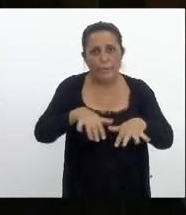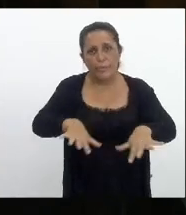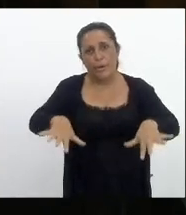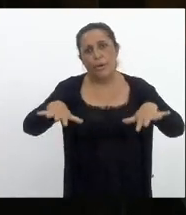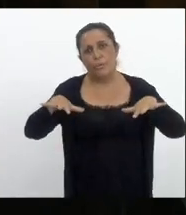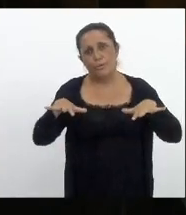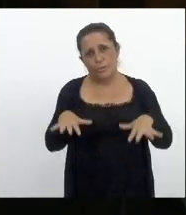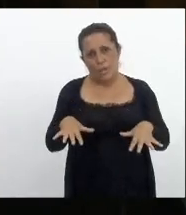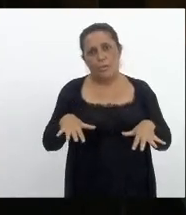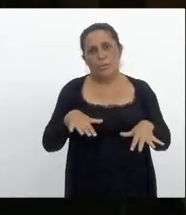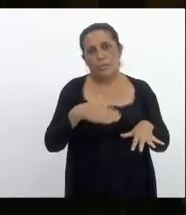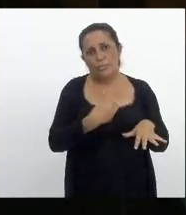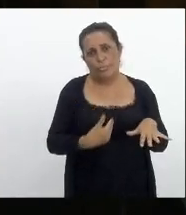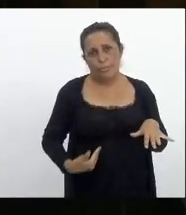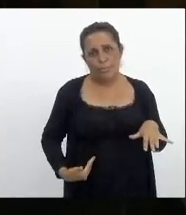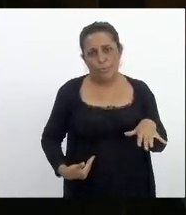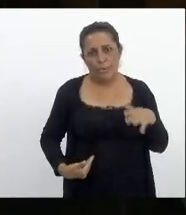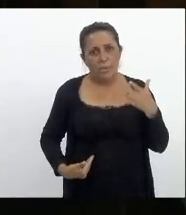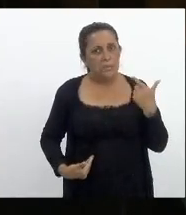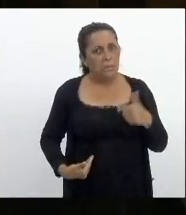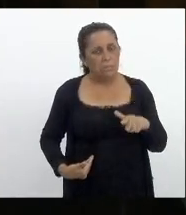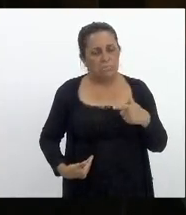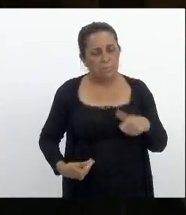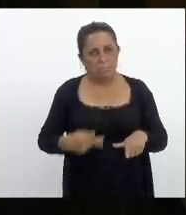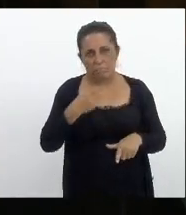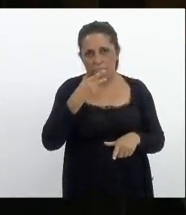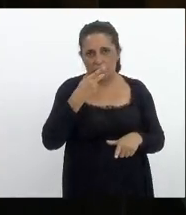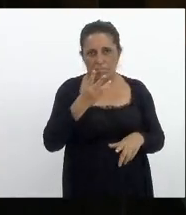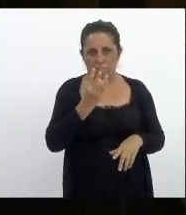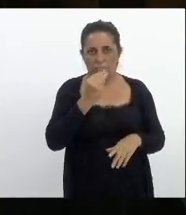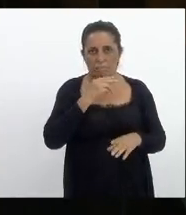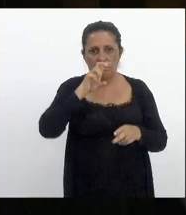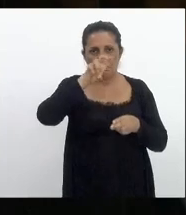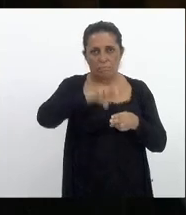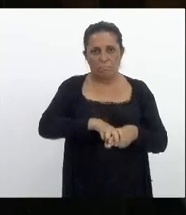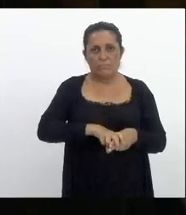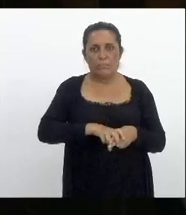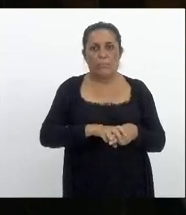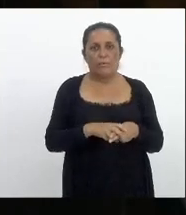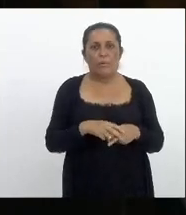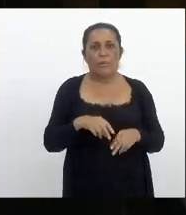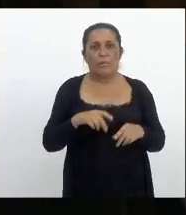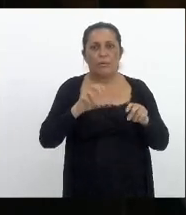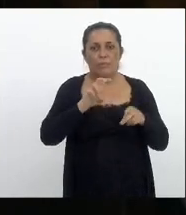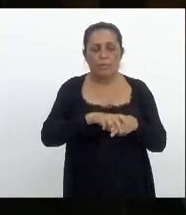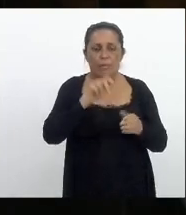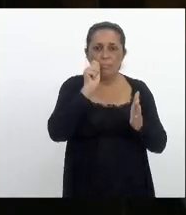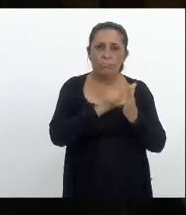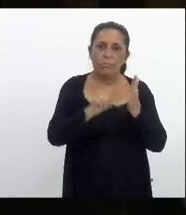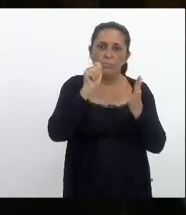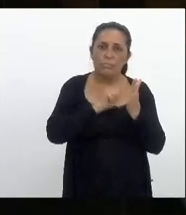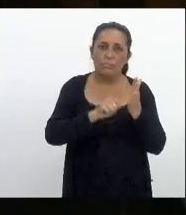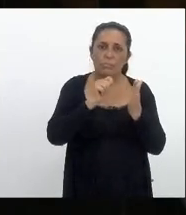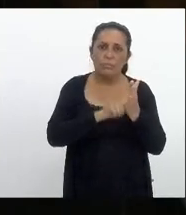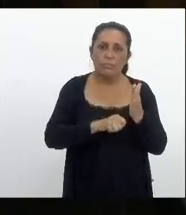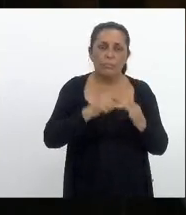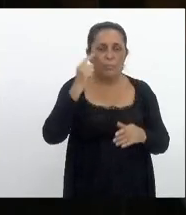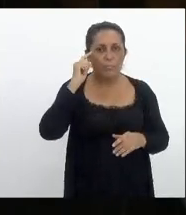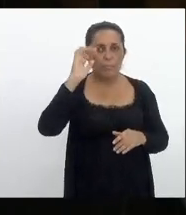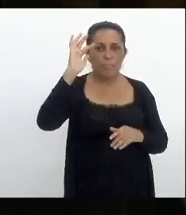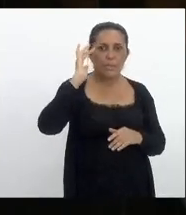públicas eu não tenho me pronunciado fico sentadinha ali no meu canto anotando fazendo os meus